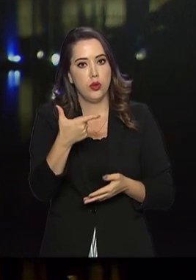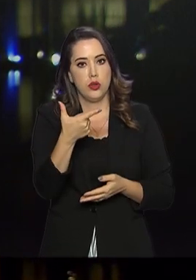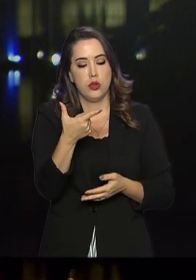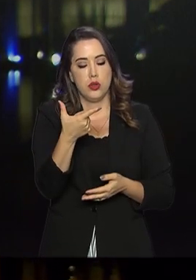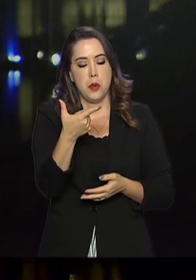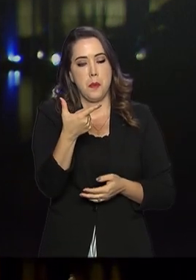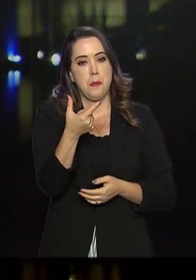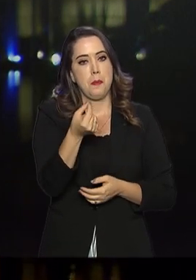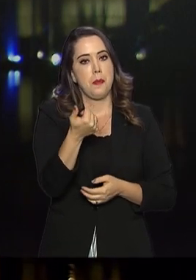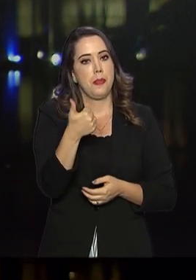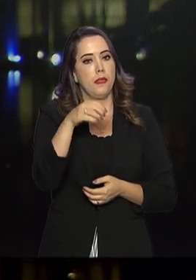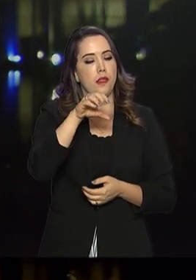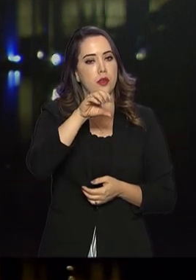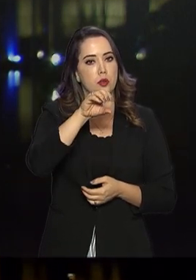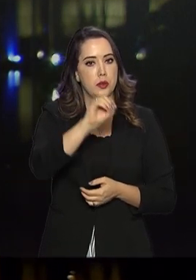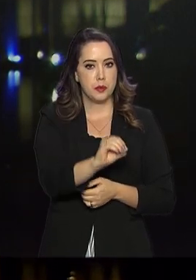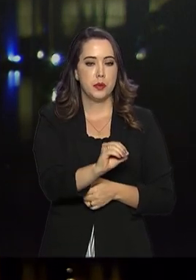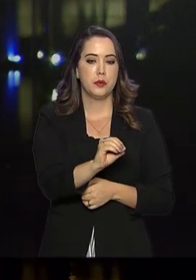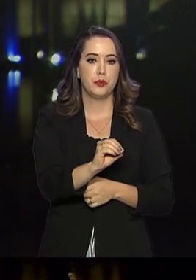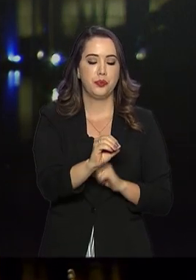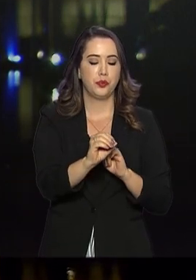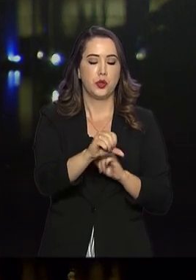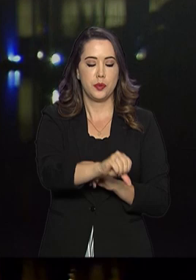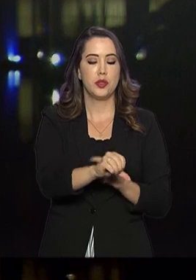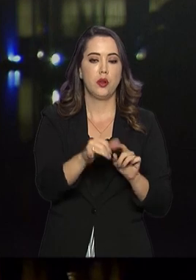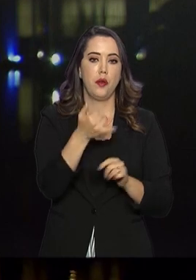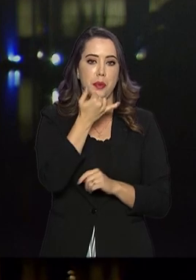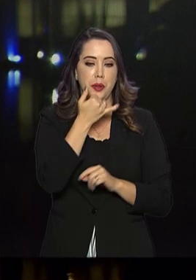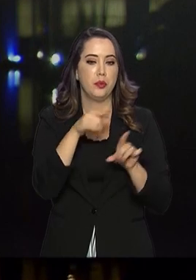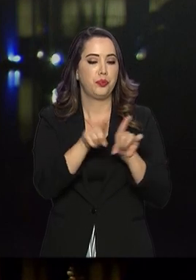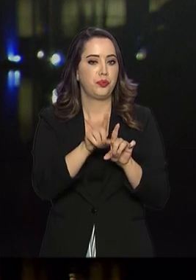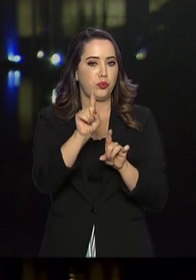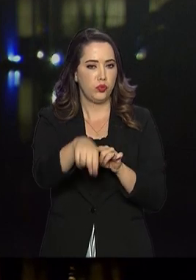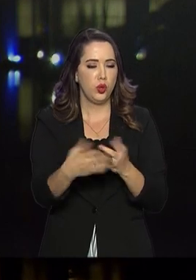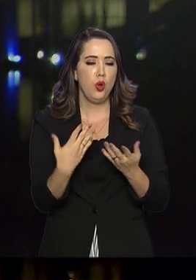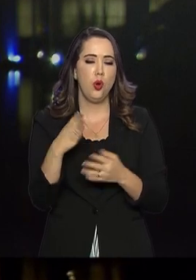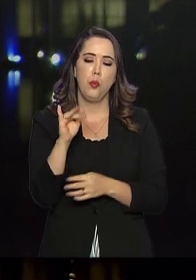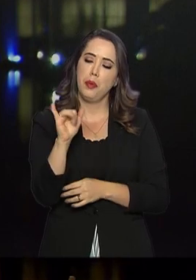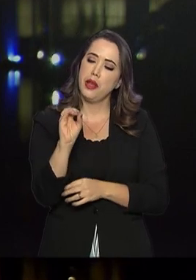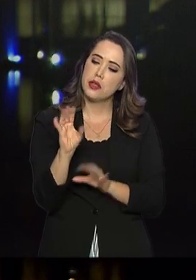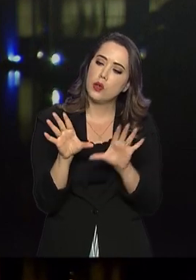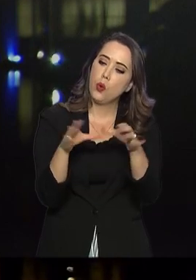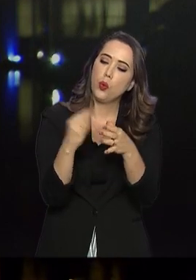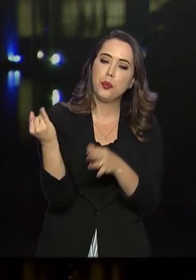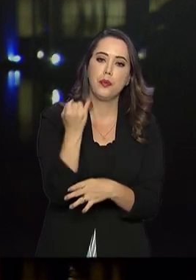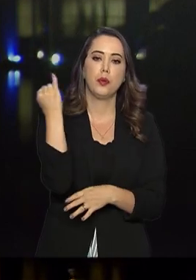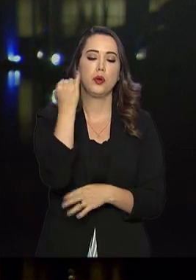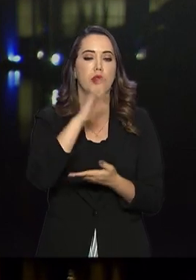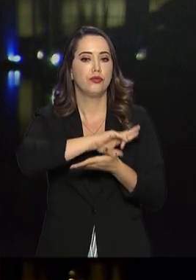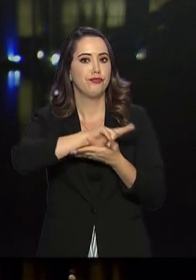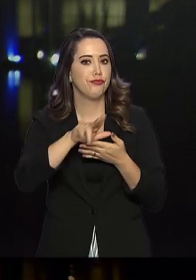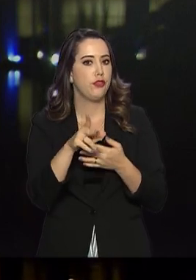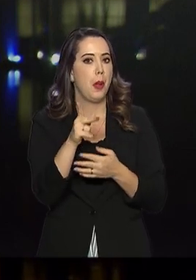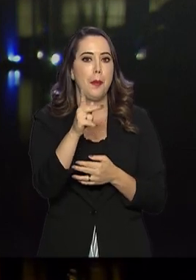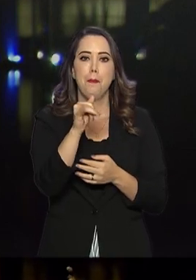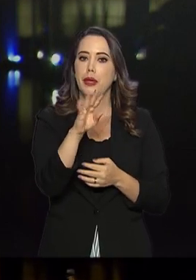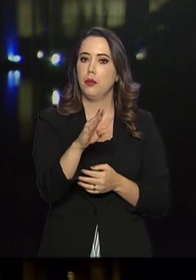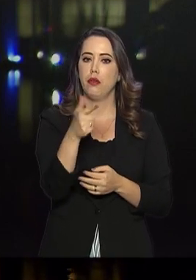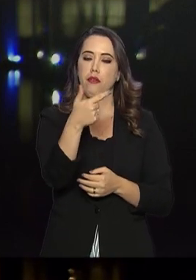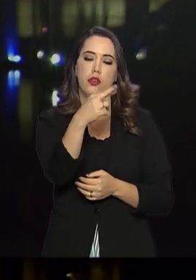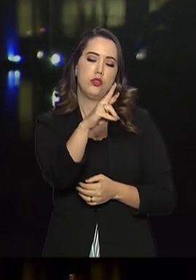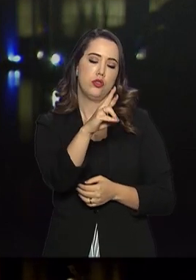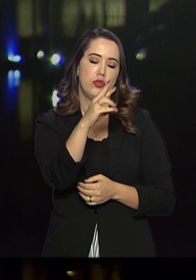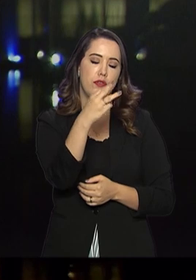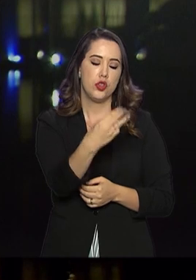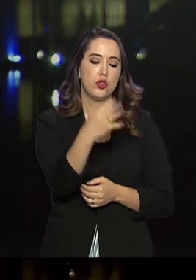O BRICS é um grupo de peso, concentra aí 42% da população mundial e 23% do PIB. E o grande tema,